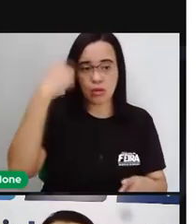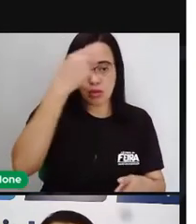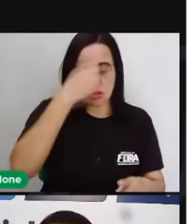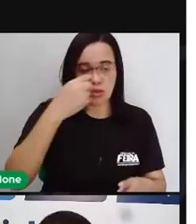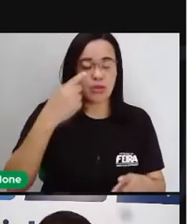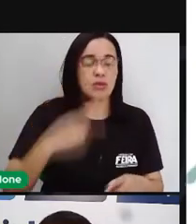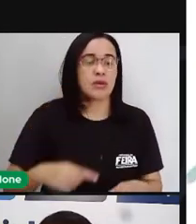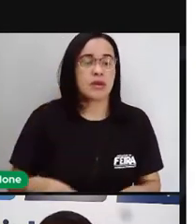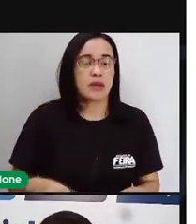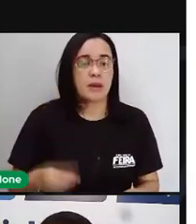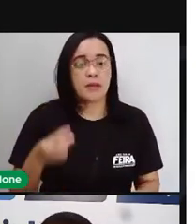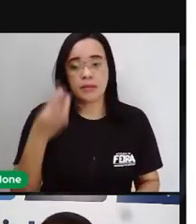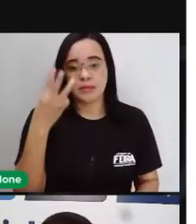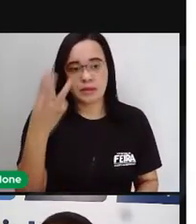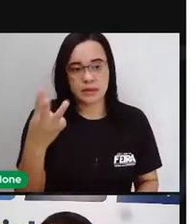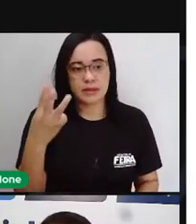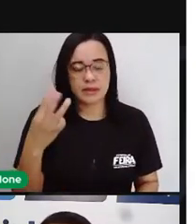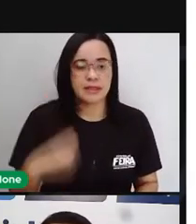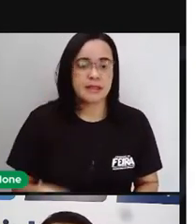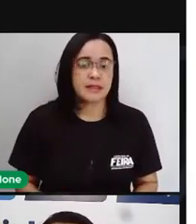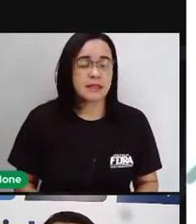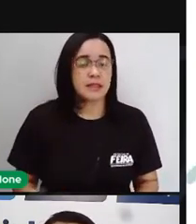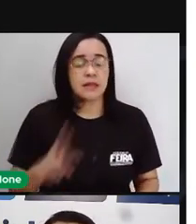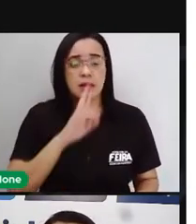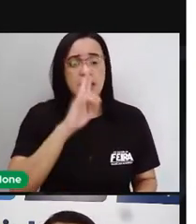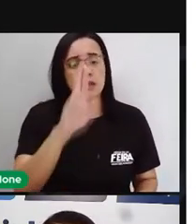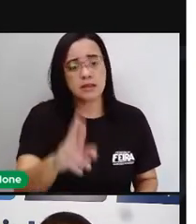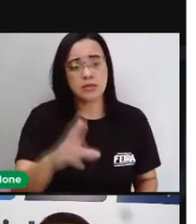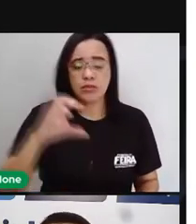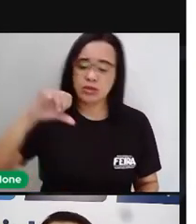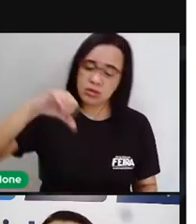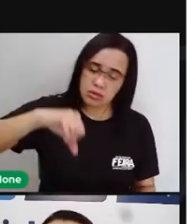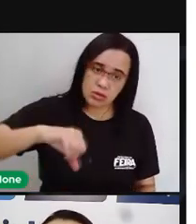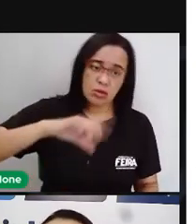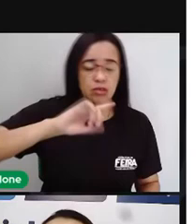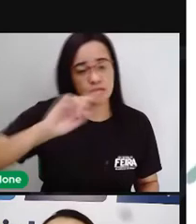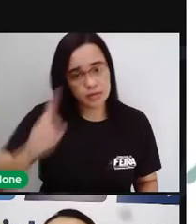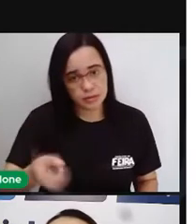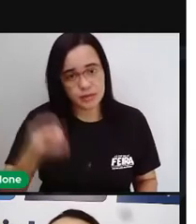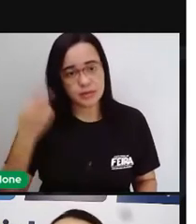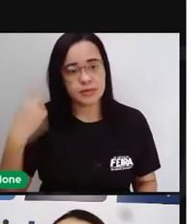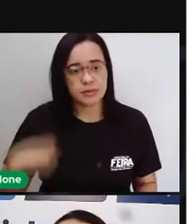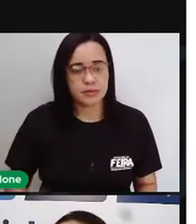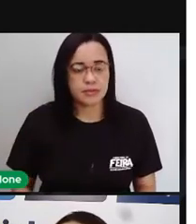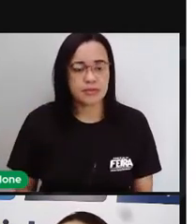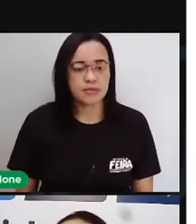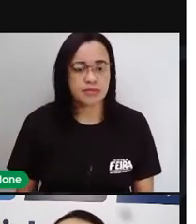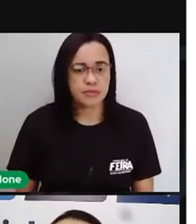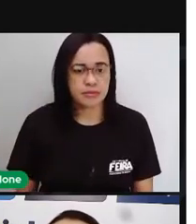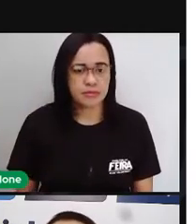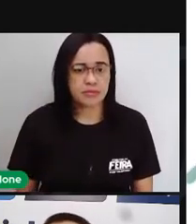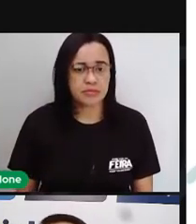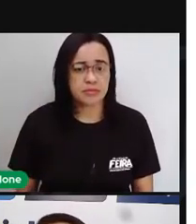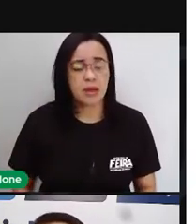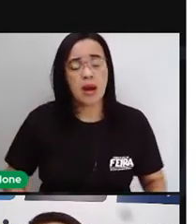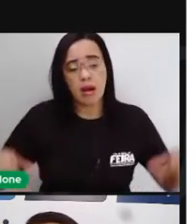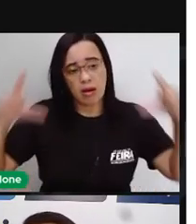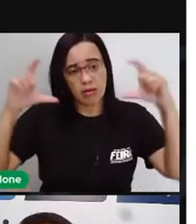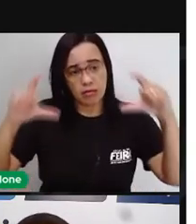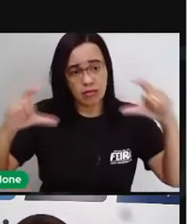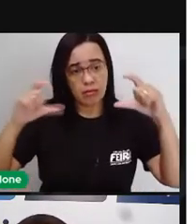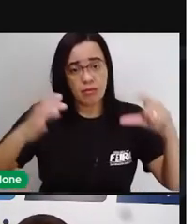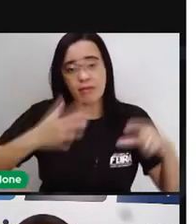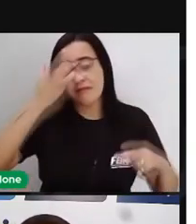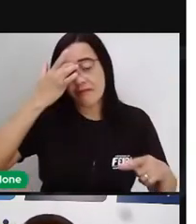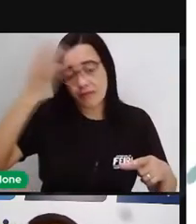a 9 mil. É uma forma mais prática. poderia já achar o resultado relacionando as 3